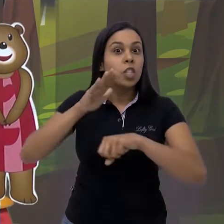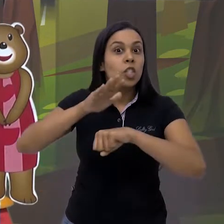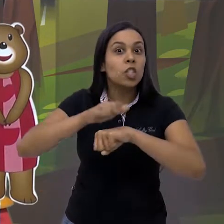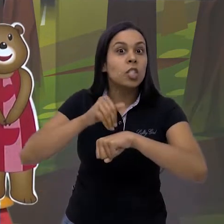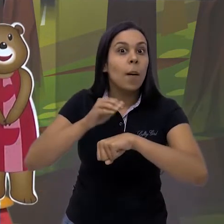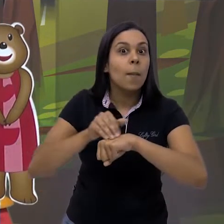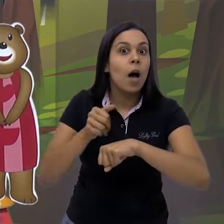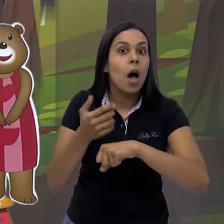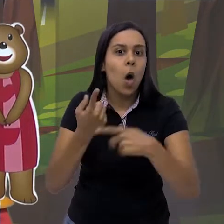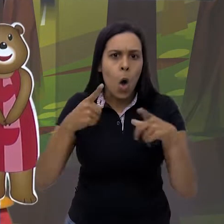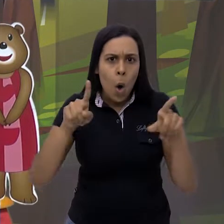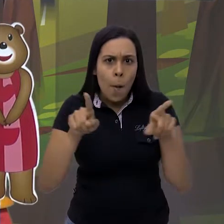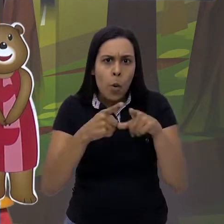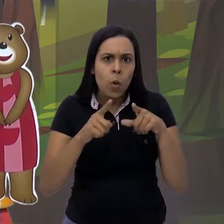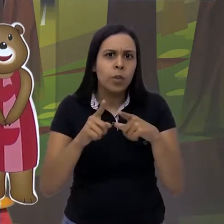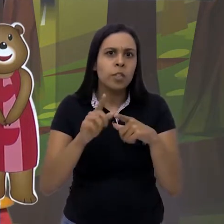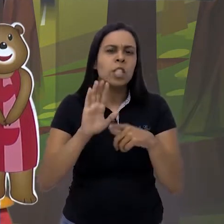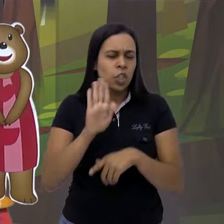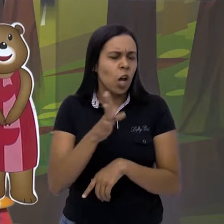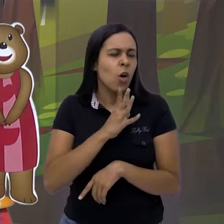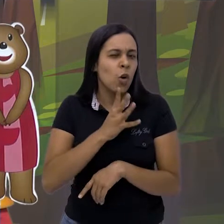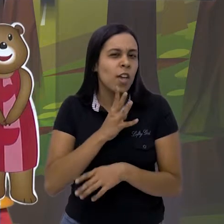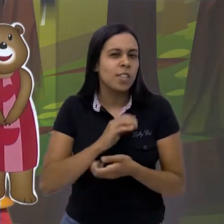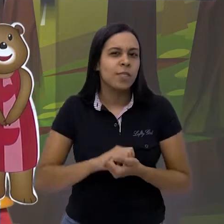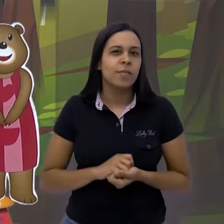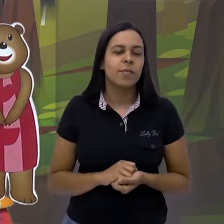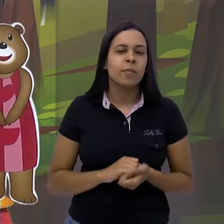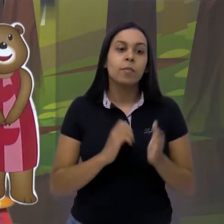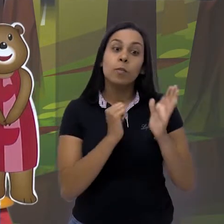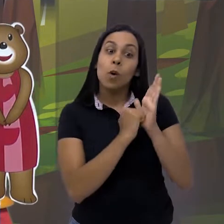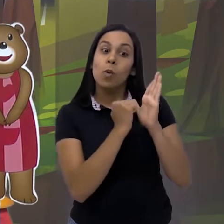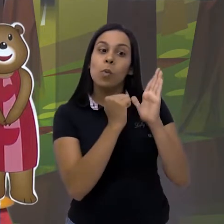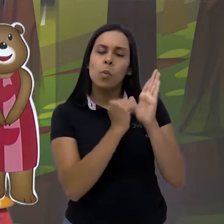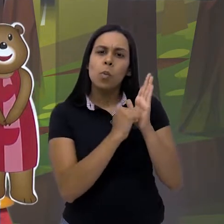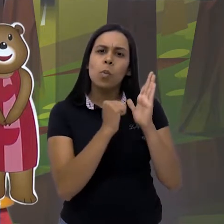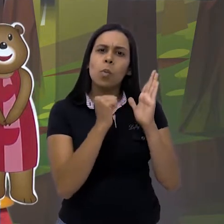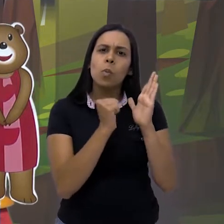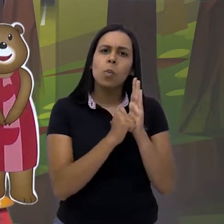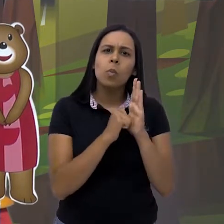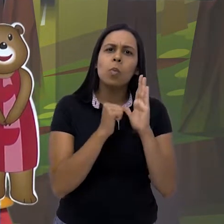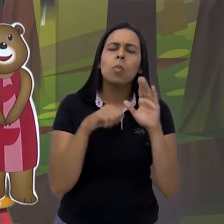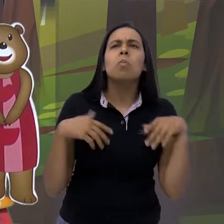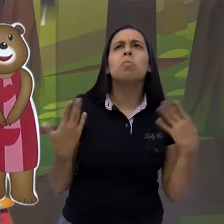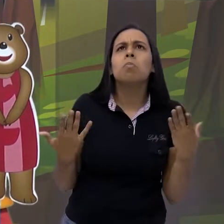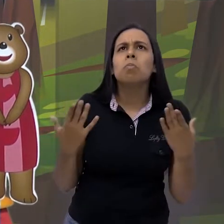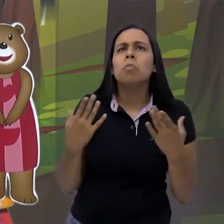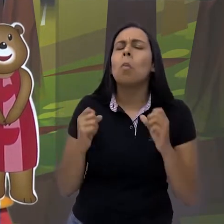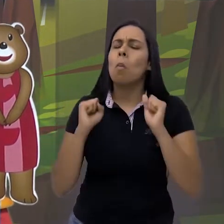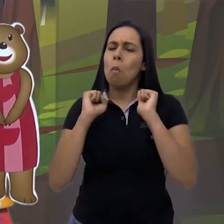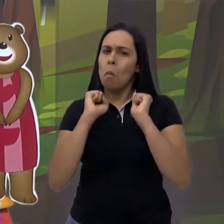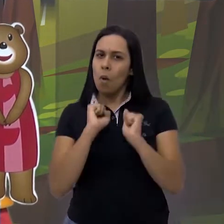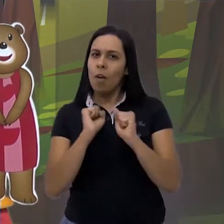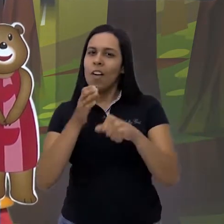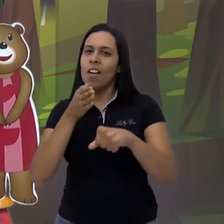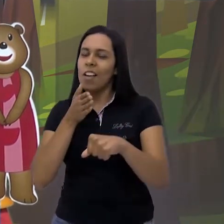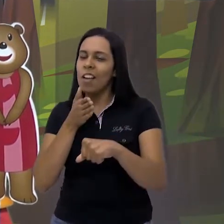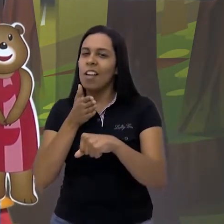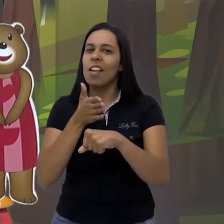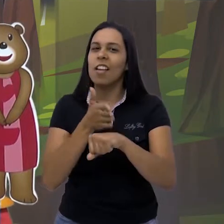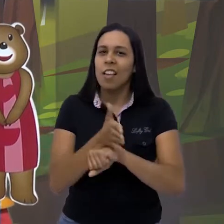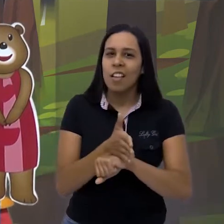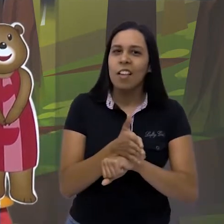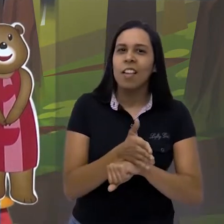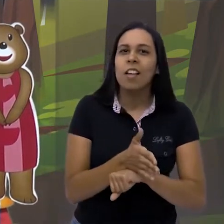com a música que a gente também já conhece? Vamos lá? Toque, toque, toque, quem é pode entrar,